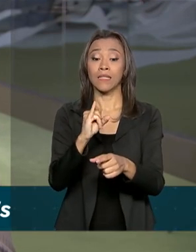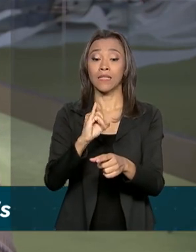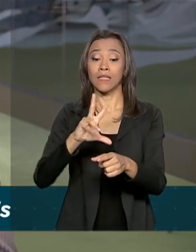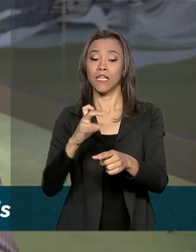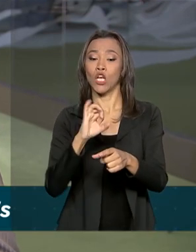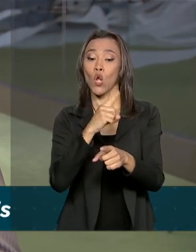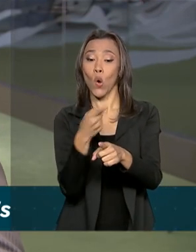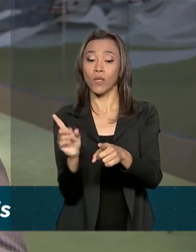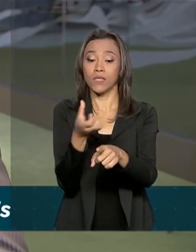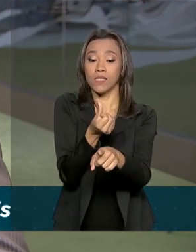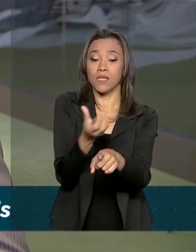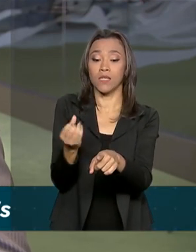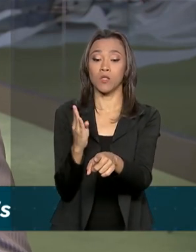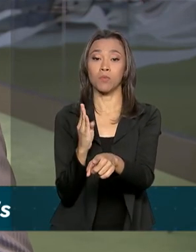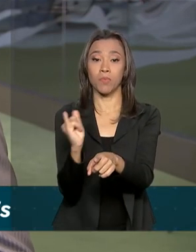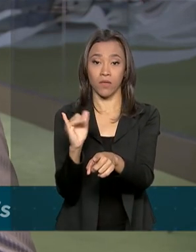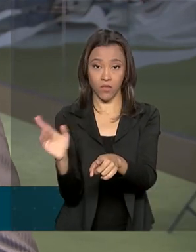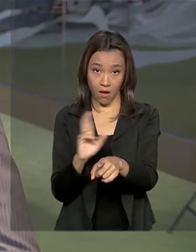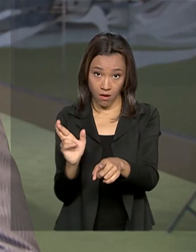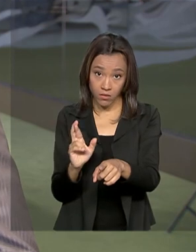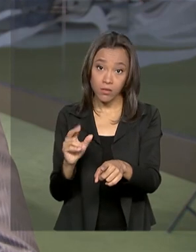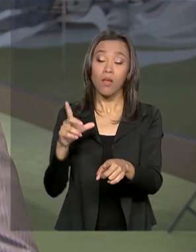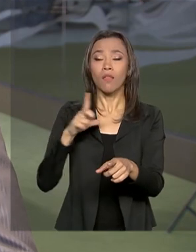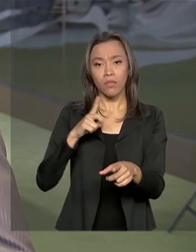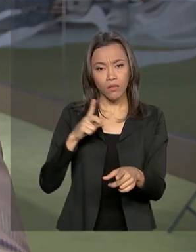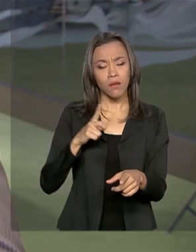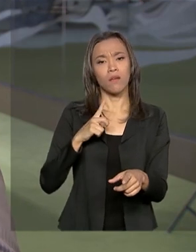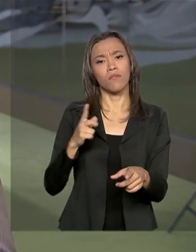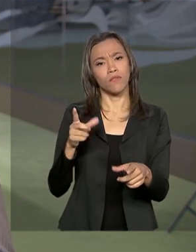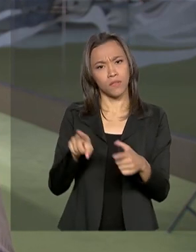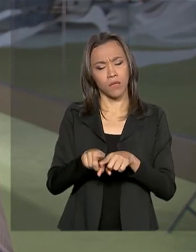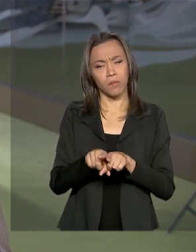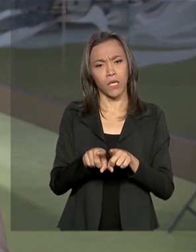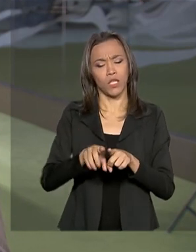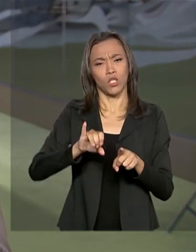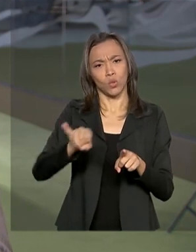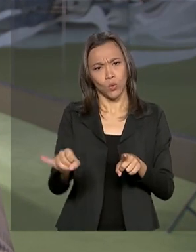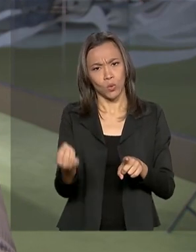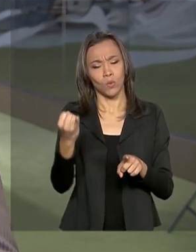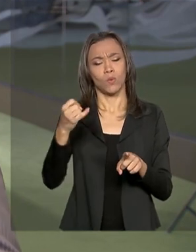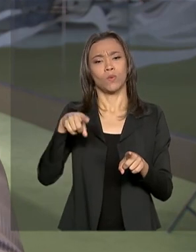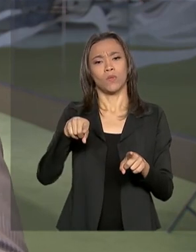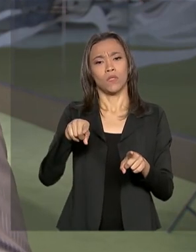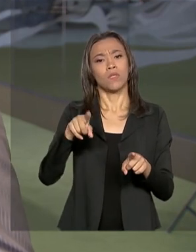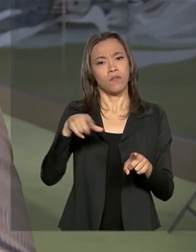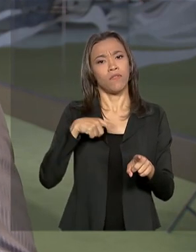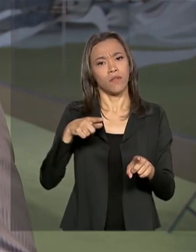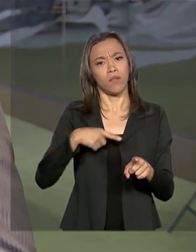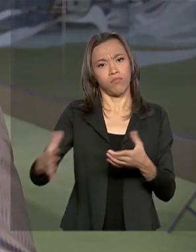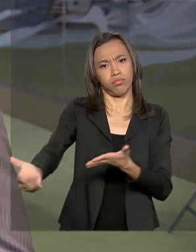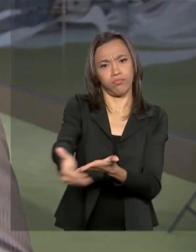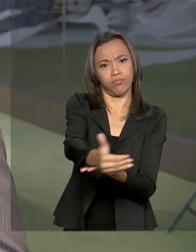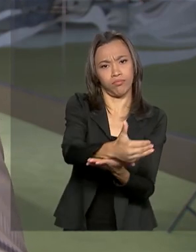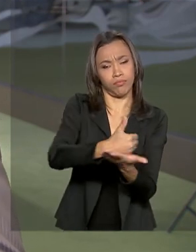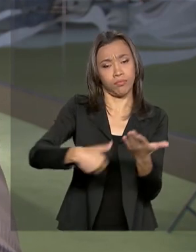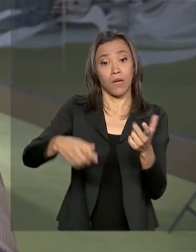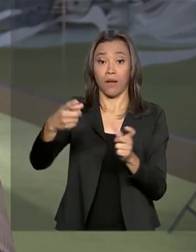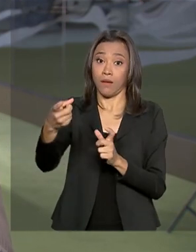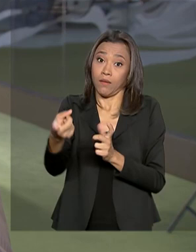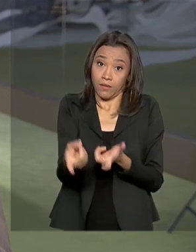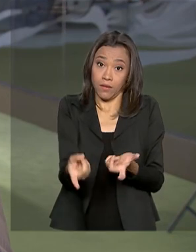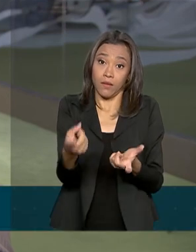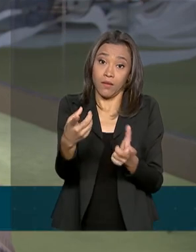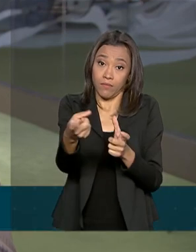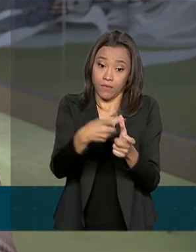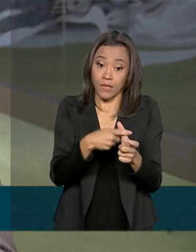Descontado o pagamento dos juros da dívida, as despesas devem continuar superando as receitas. O déficit previsto é de R